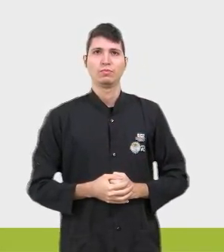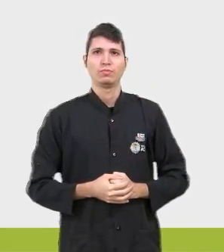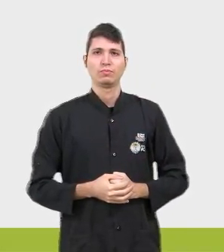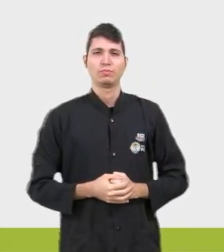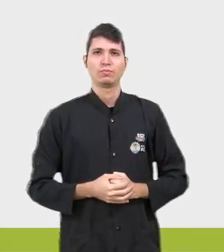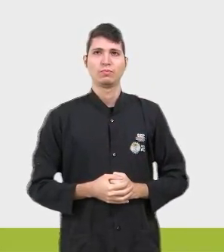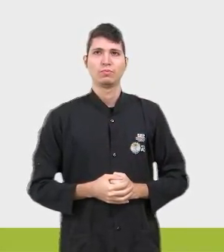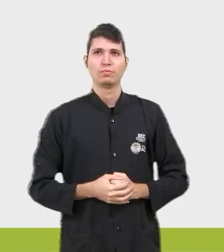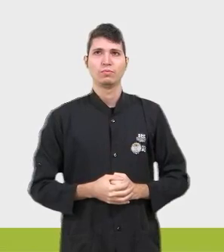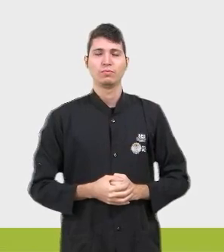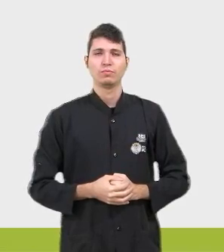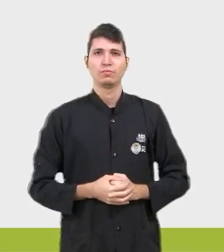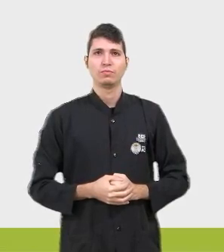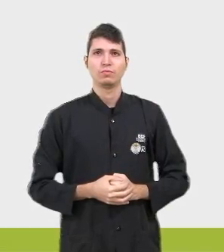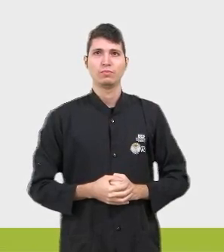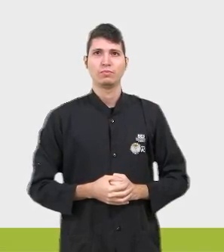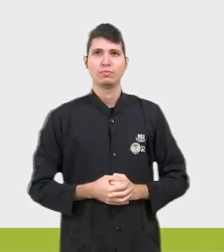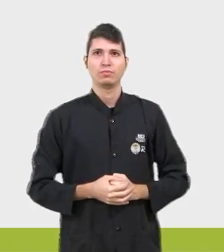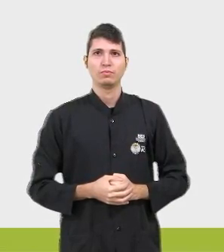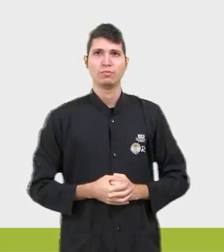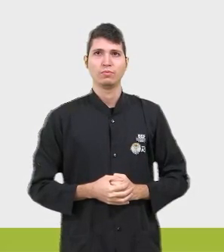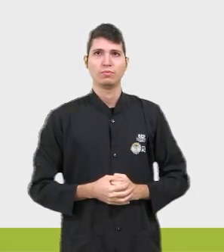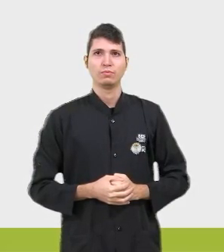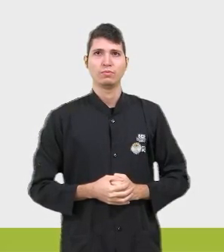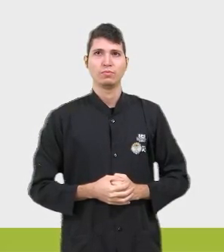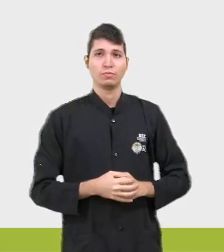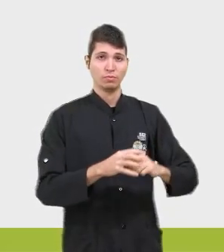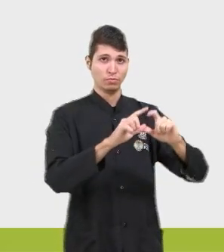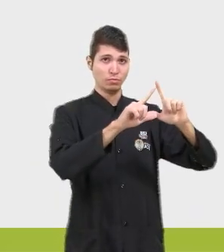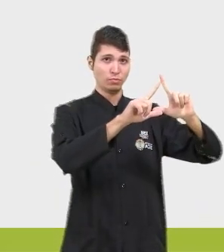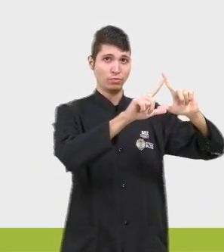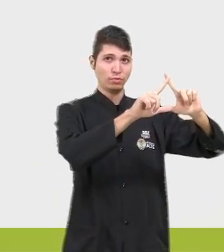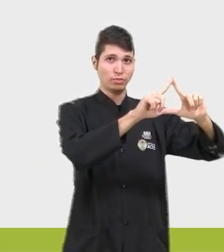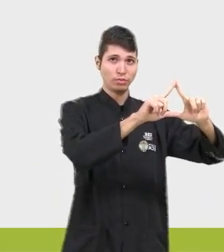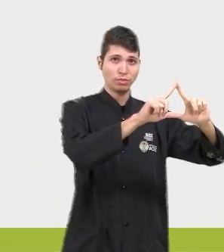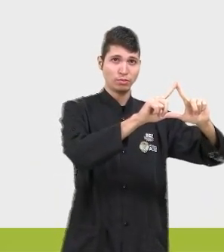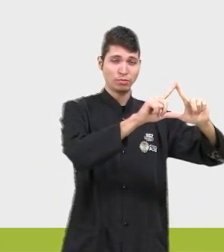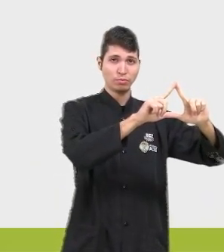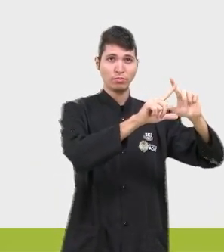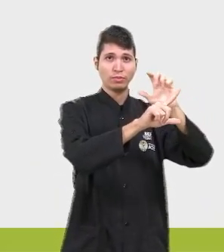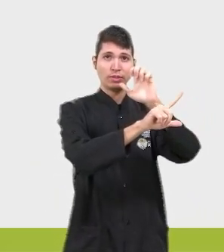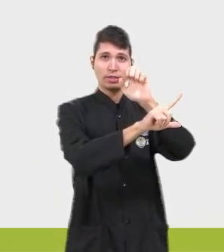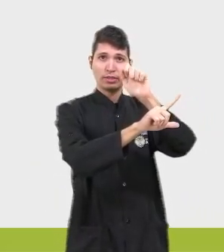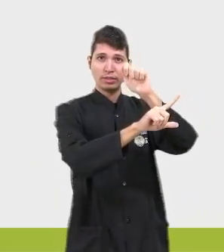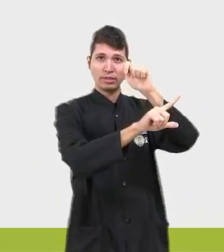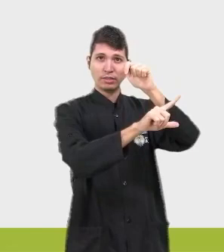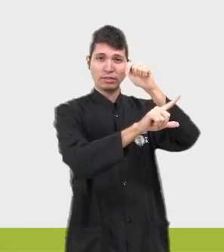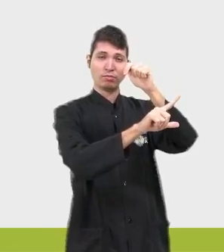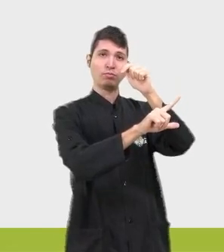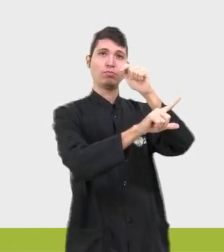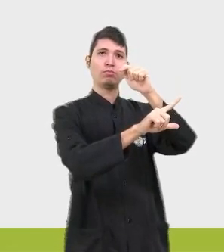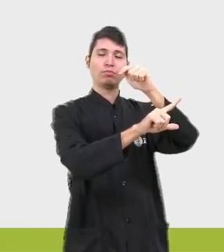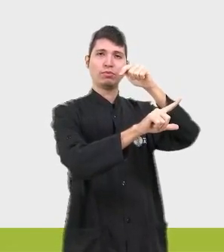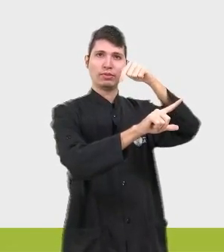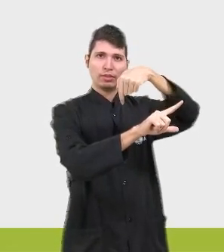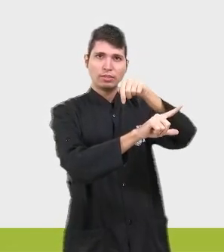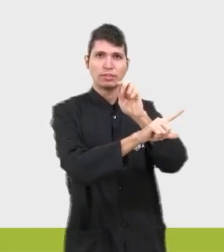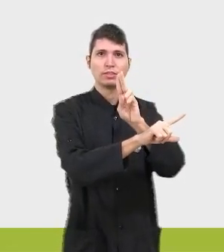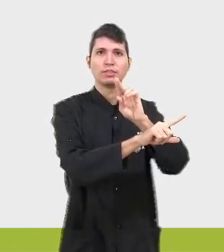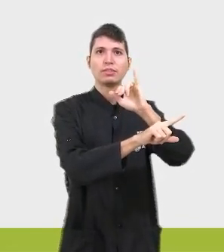Um resumo aqui, ó. Nós temos aqui o triângulo equilátero, né? Apresenta lados e ângulos iguais, certo?